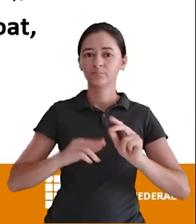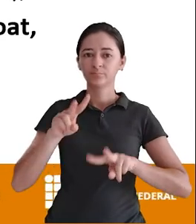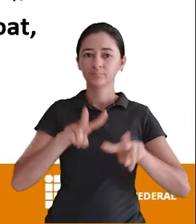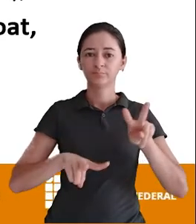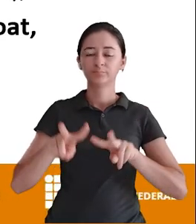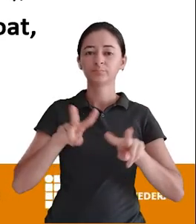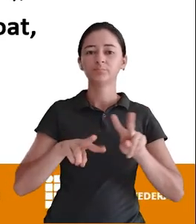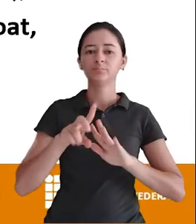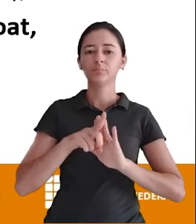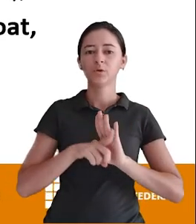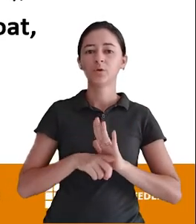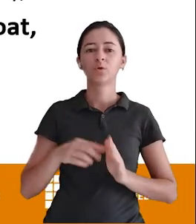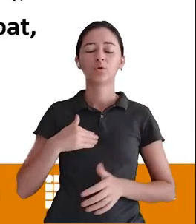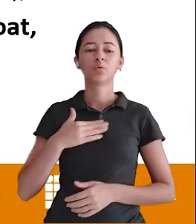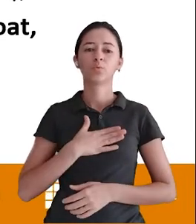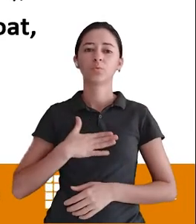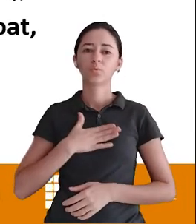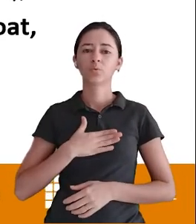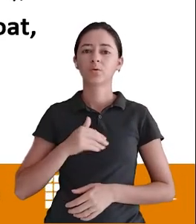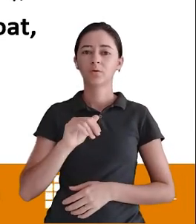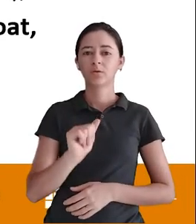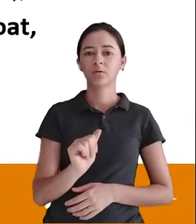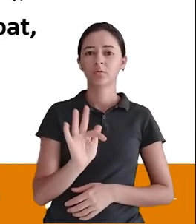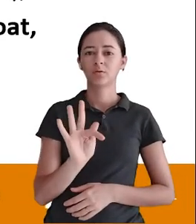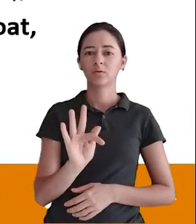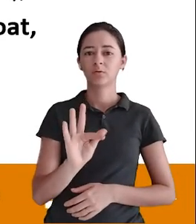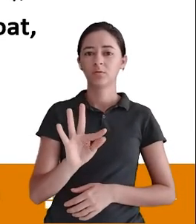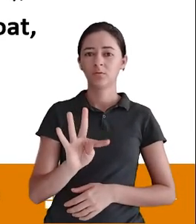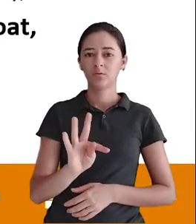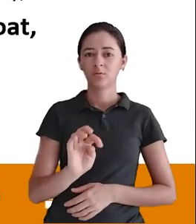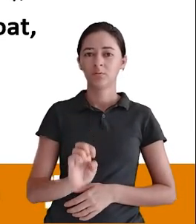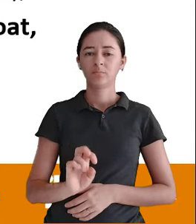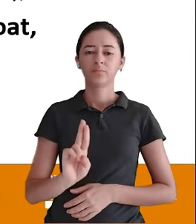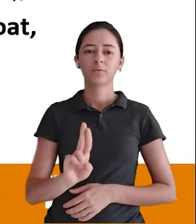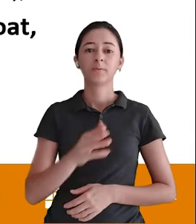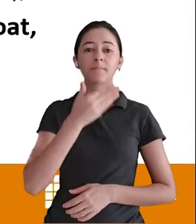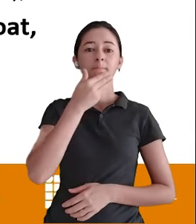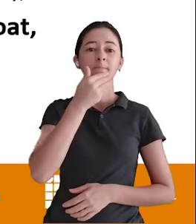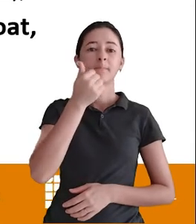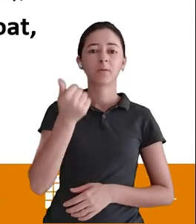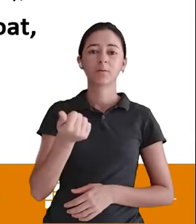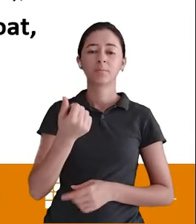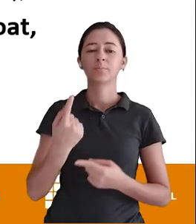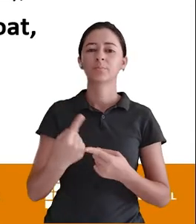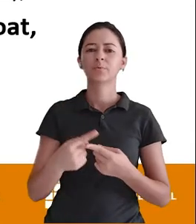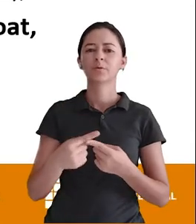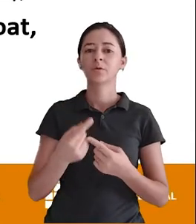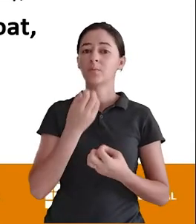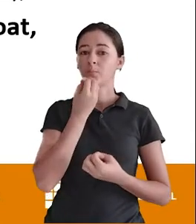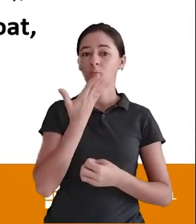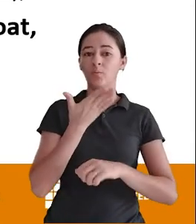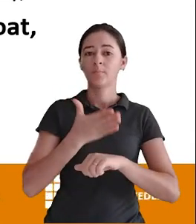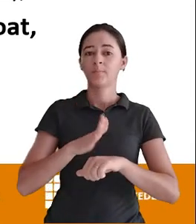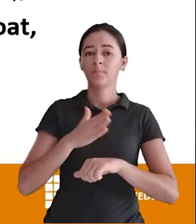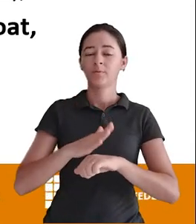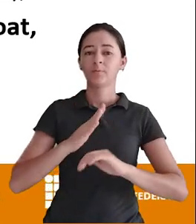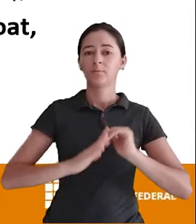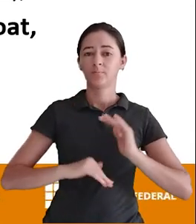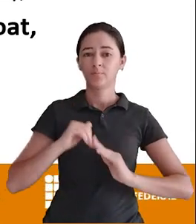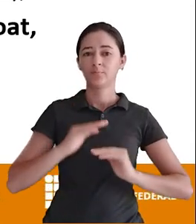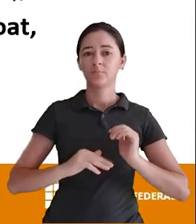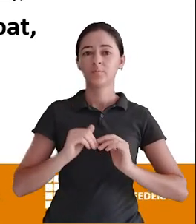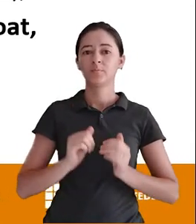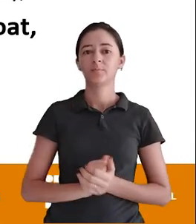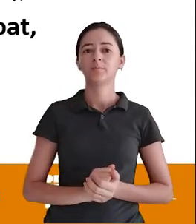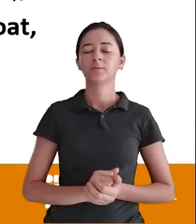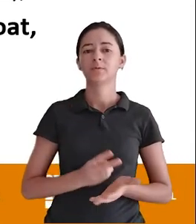O after acho que ele te dá Uma possibilidade De personalizar melhor Porque como a boa prática Diz para mim Que sempre o primeiro atributo